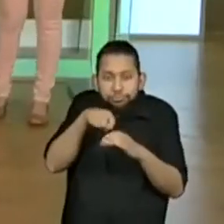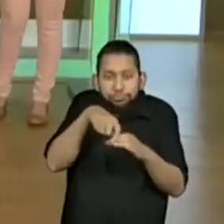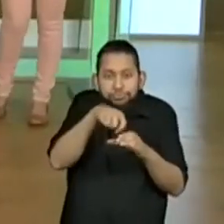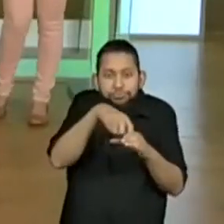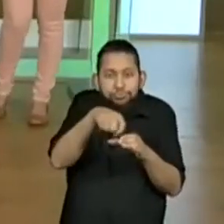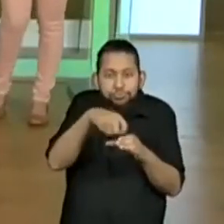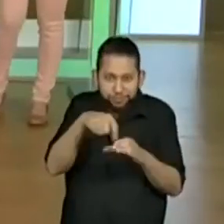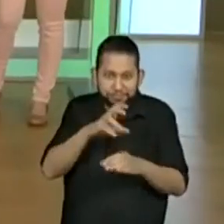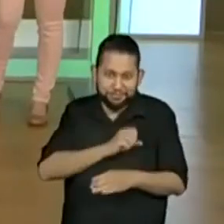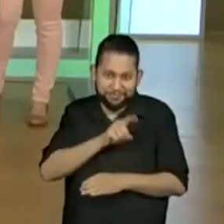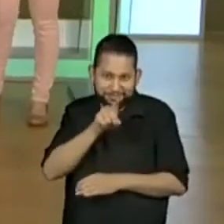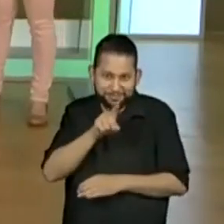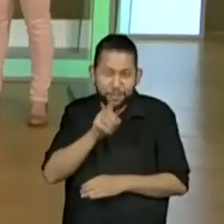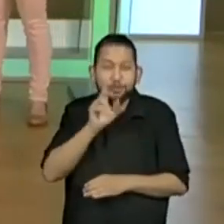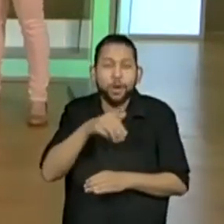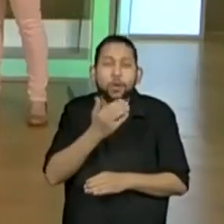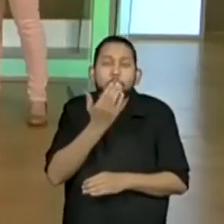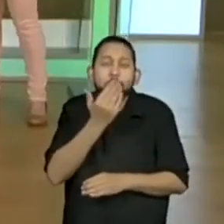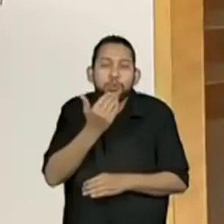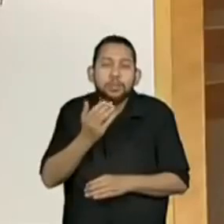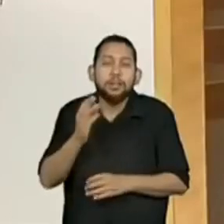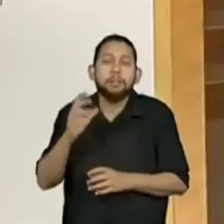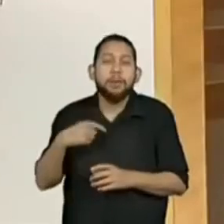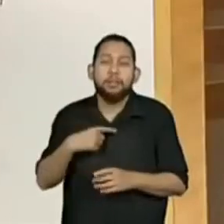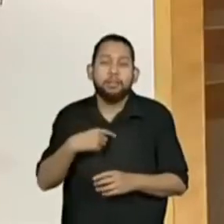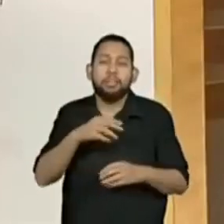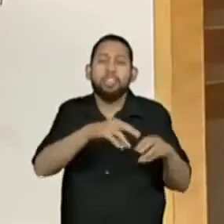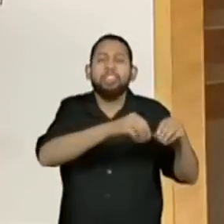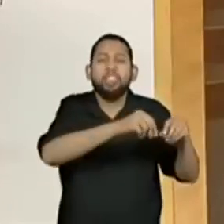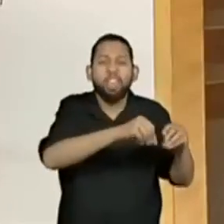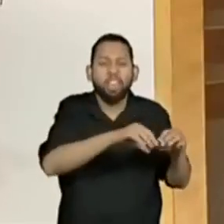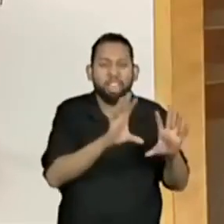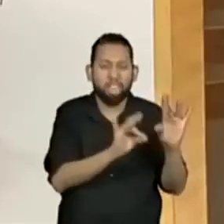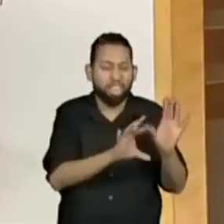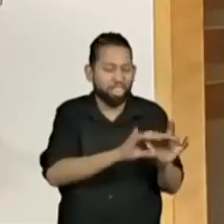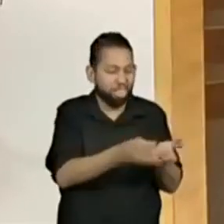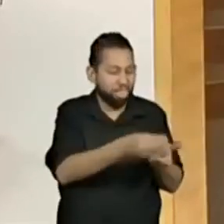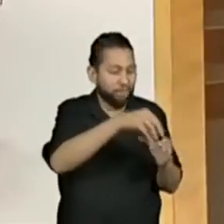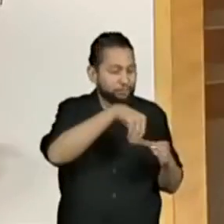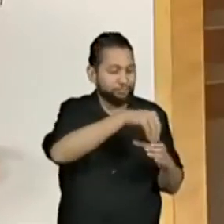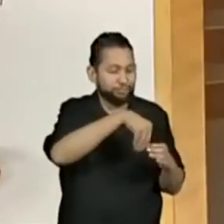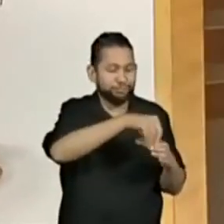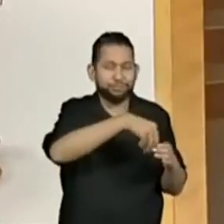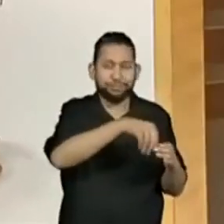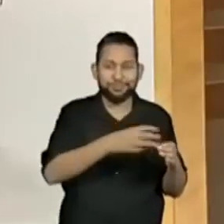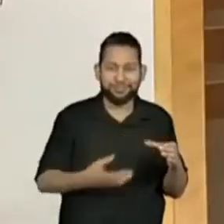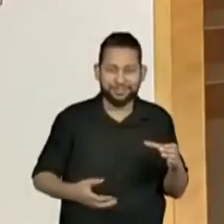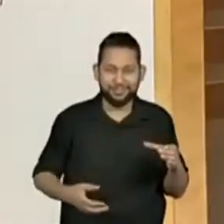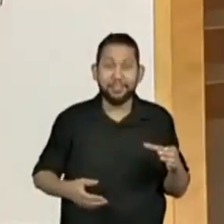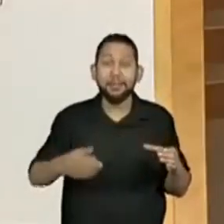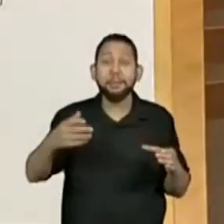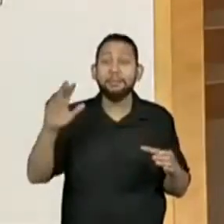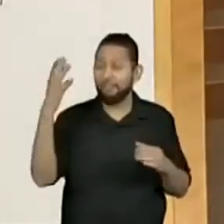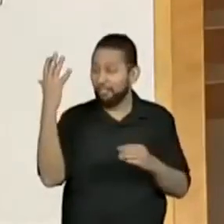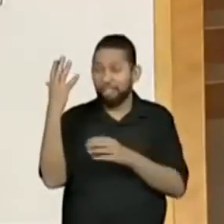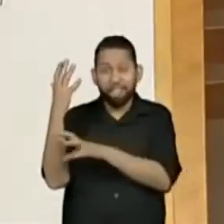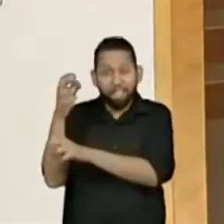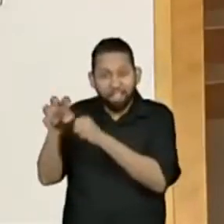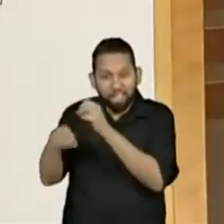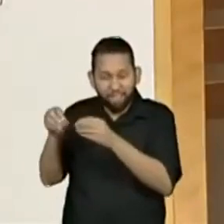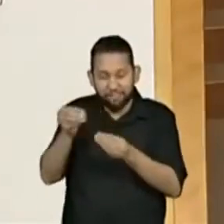Casinha. fez muita comidinha? De barro. barro. E de mato também, né? A ficava...